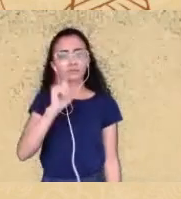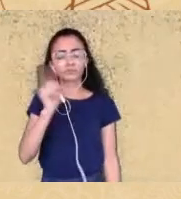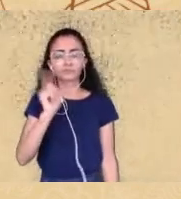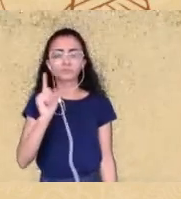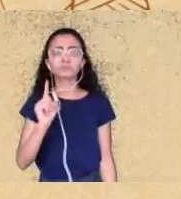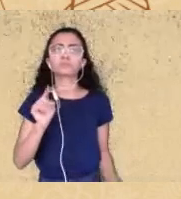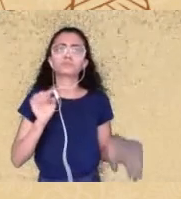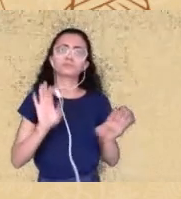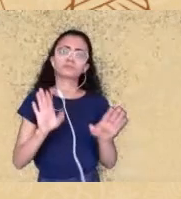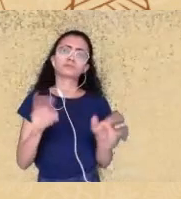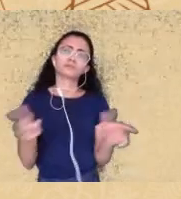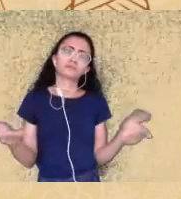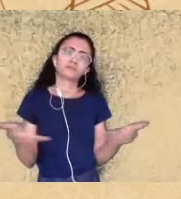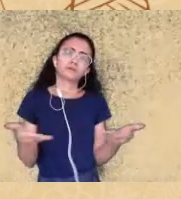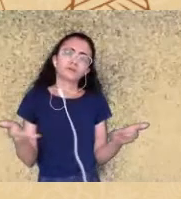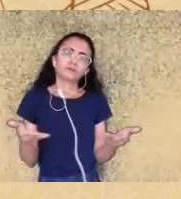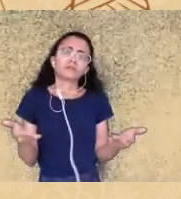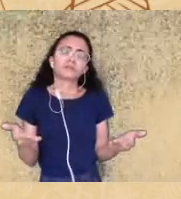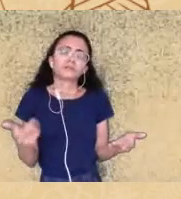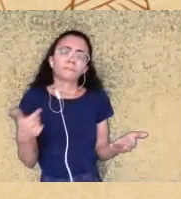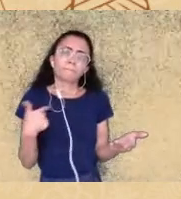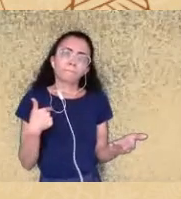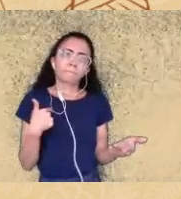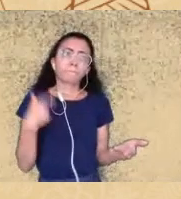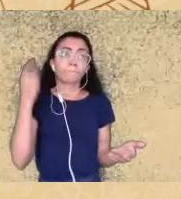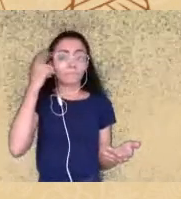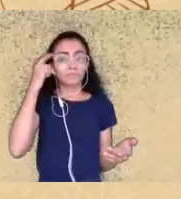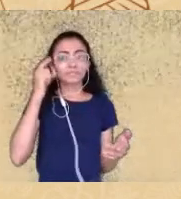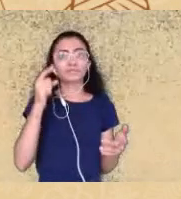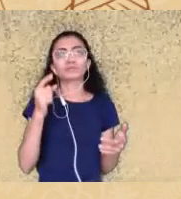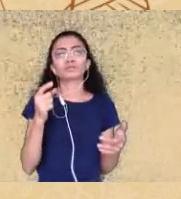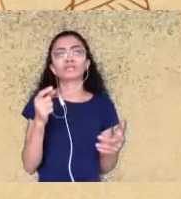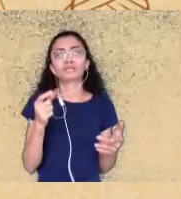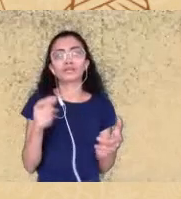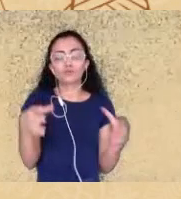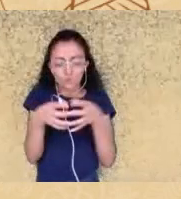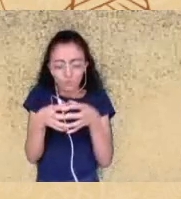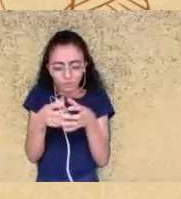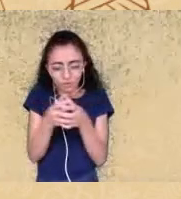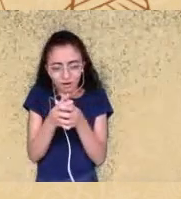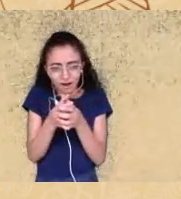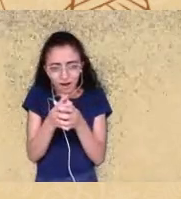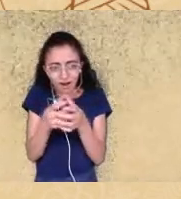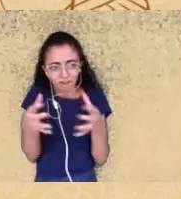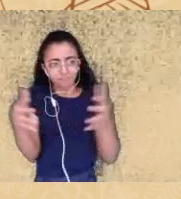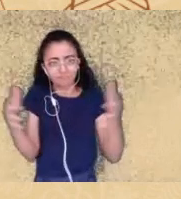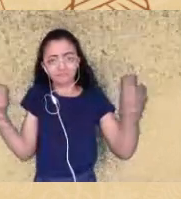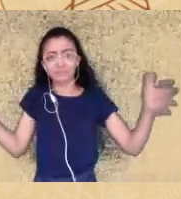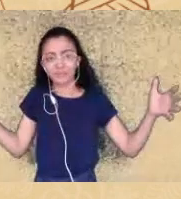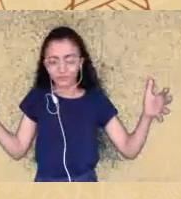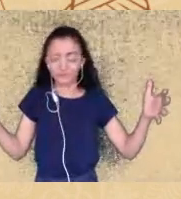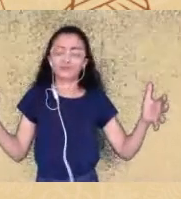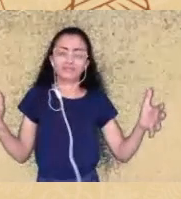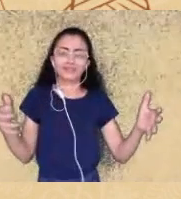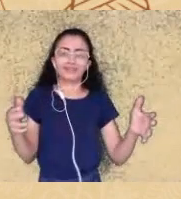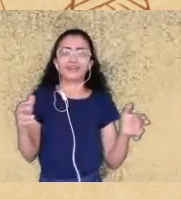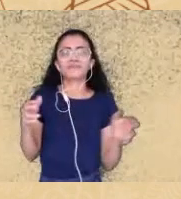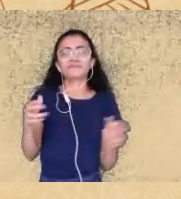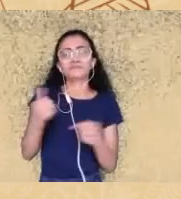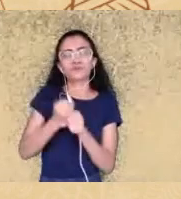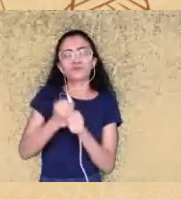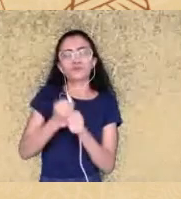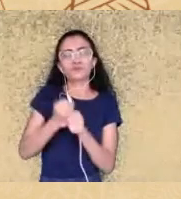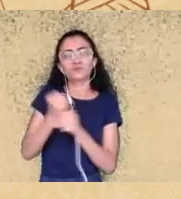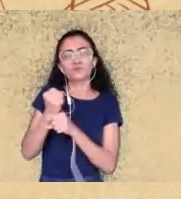acho que agora eu tenho muito mais gente né diferente de de 2020 até antes quando eu